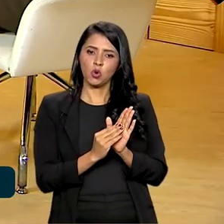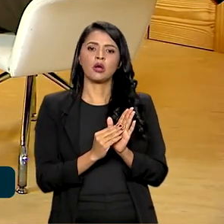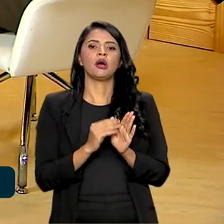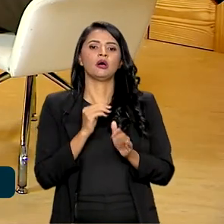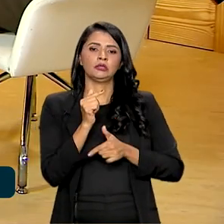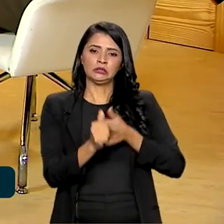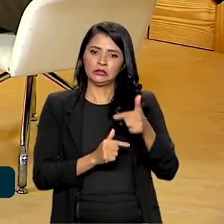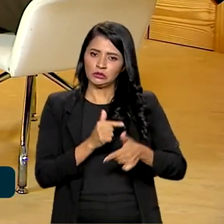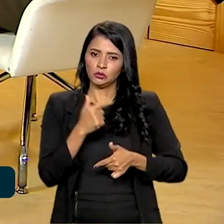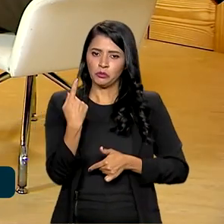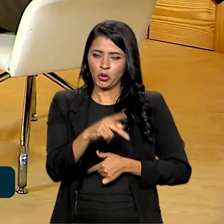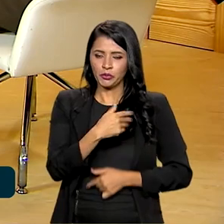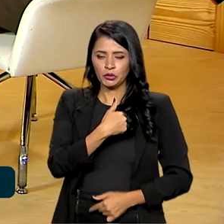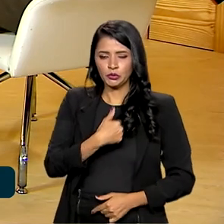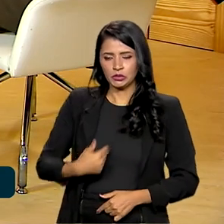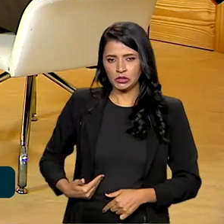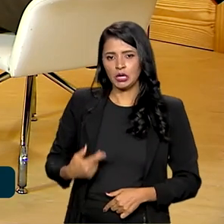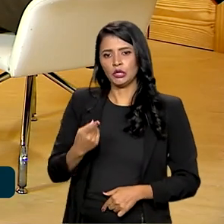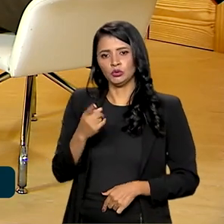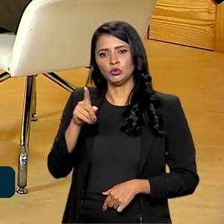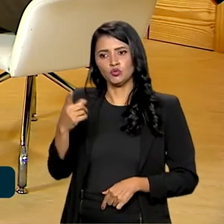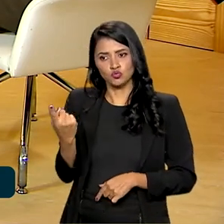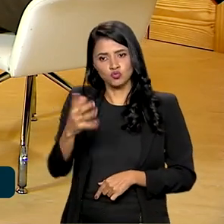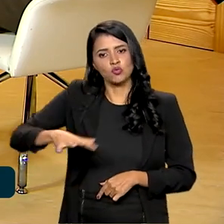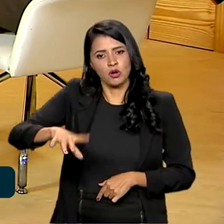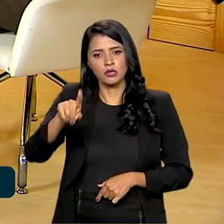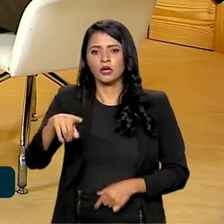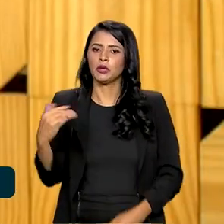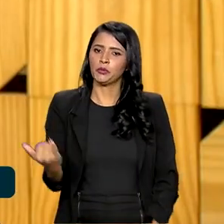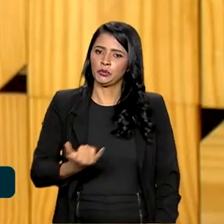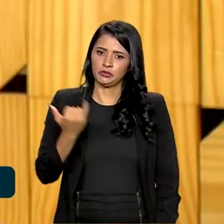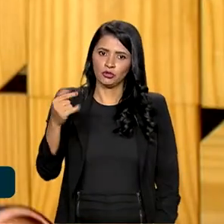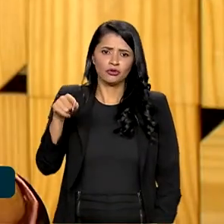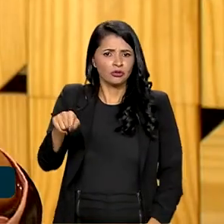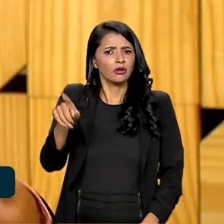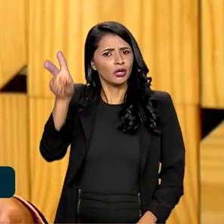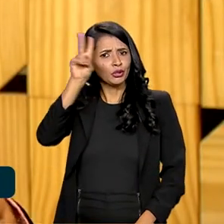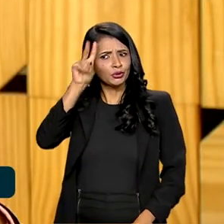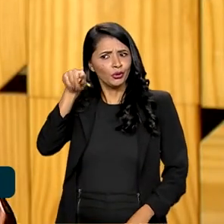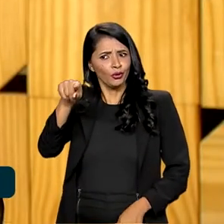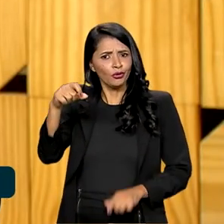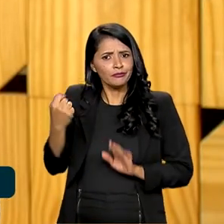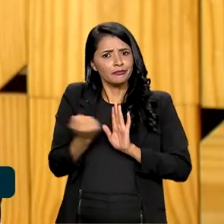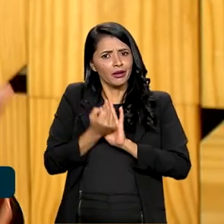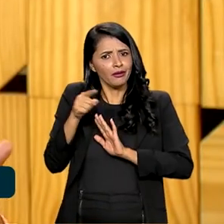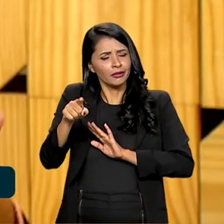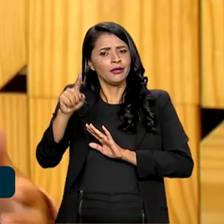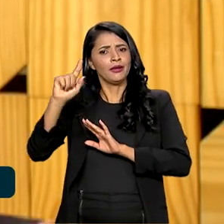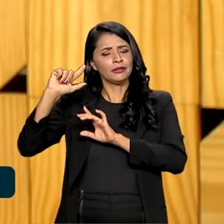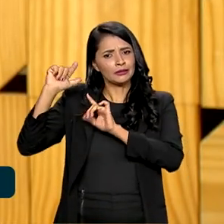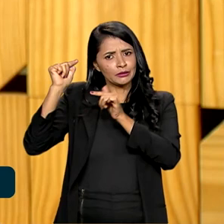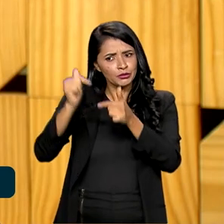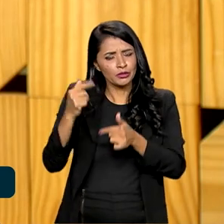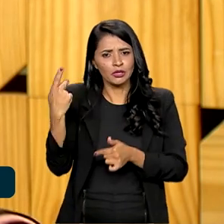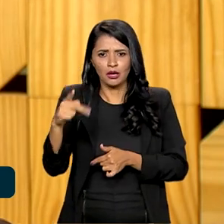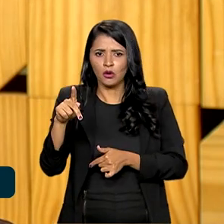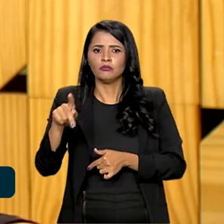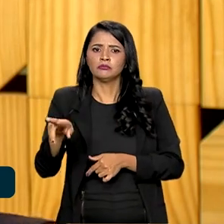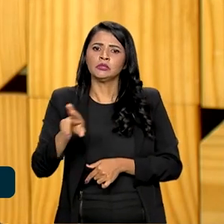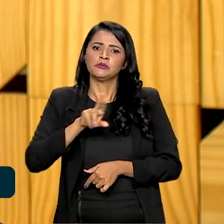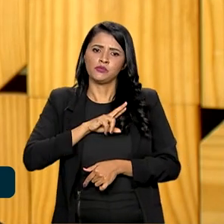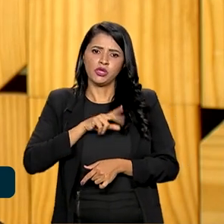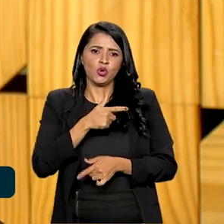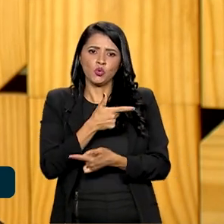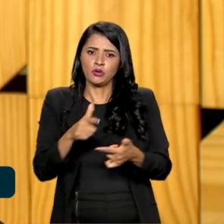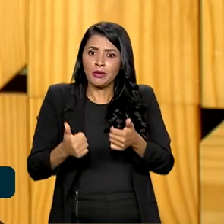segmento importantíssimo da sociedade brasileira, que é histórico, inclusive. É um segmento tradicional e que respondeu, mesmo